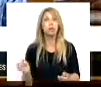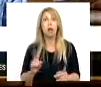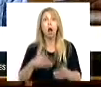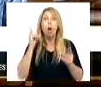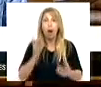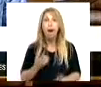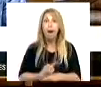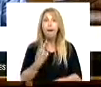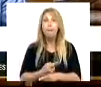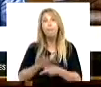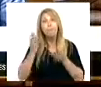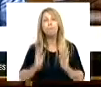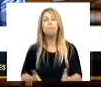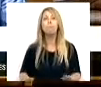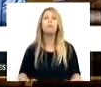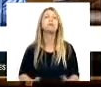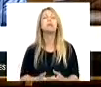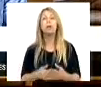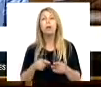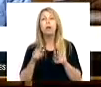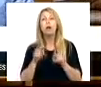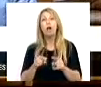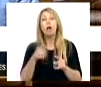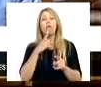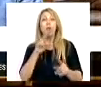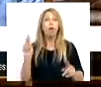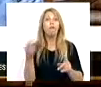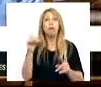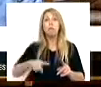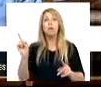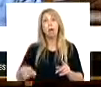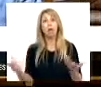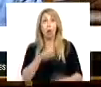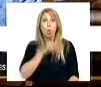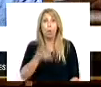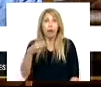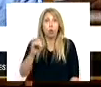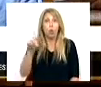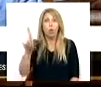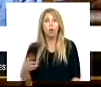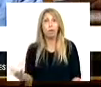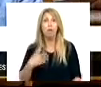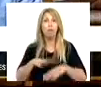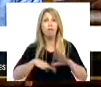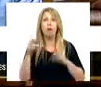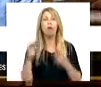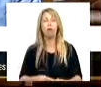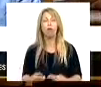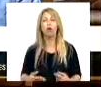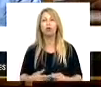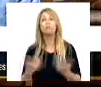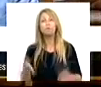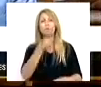folgas, a primeira das quais, aliás, com a concordância do PS. Para ter-nos uma noção do que estamos a falar, com esta